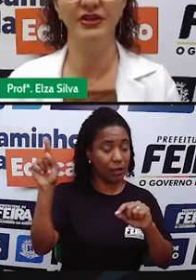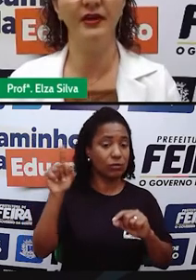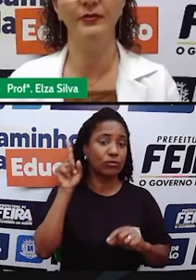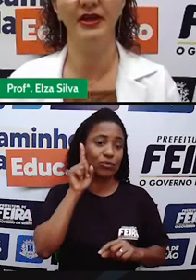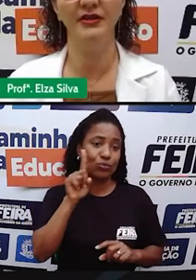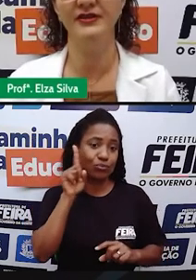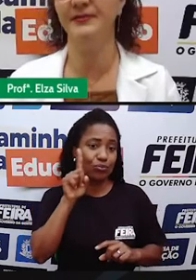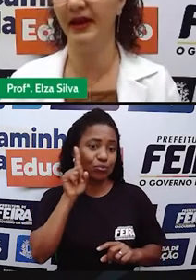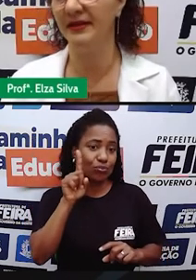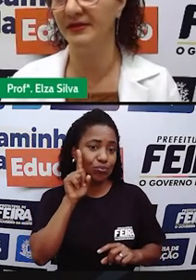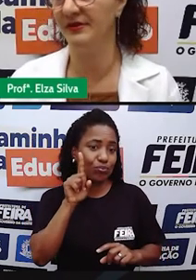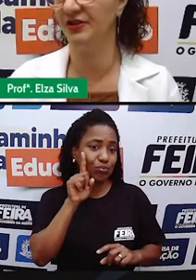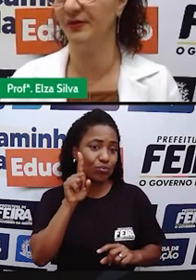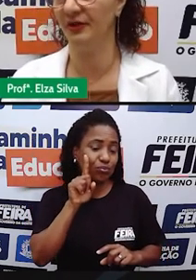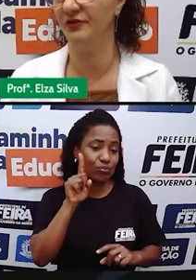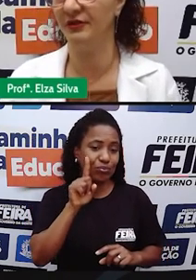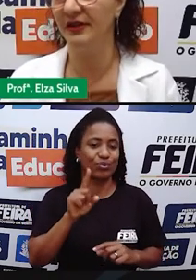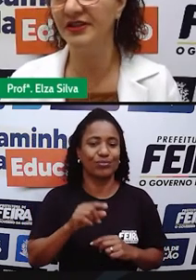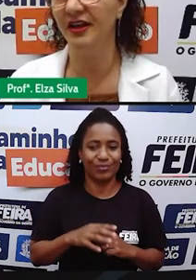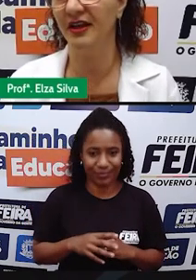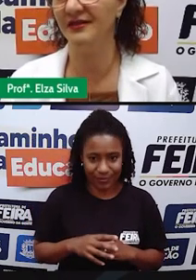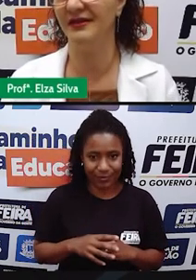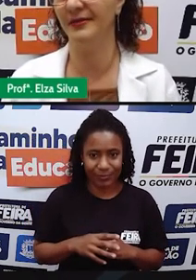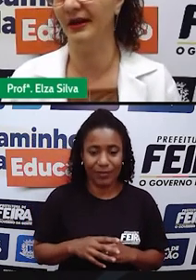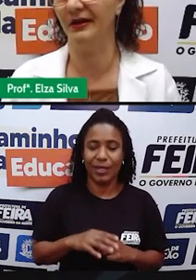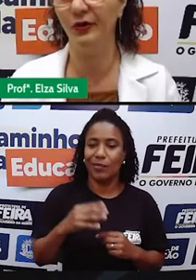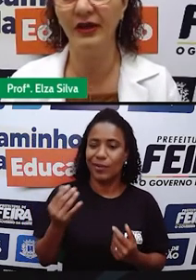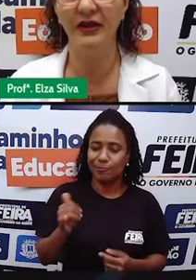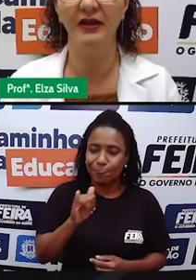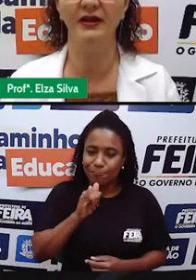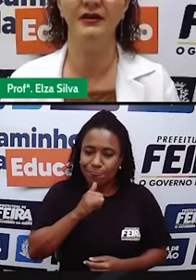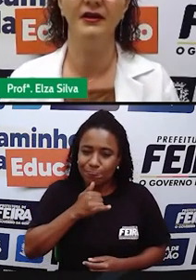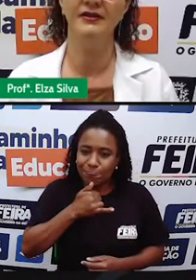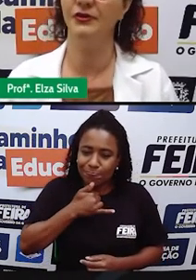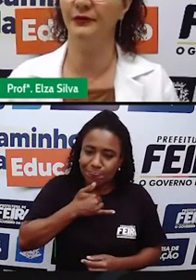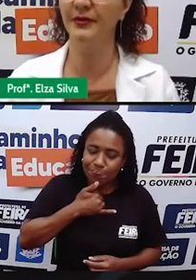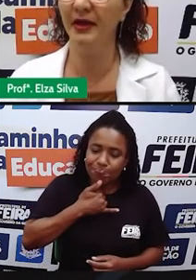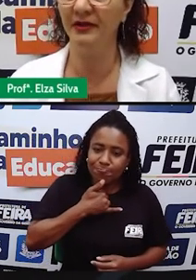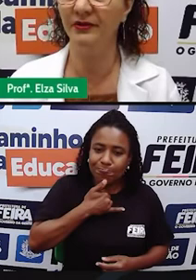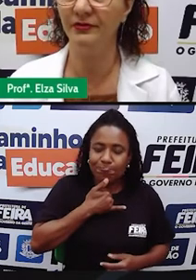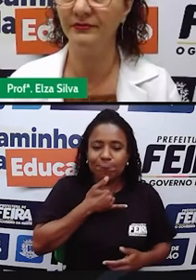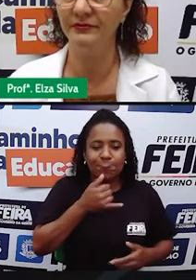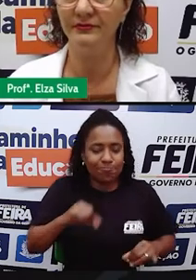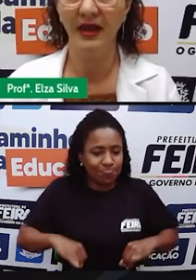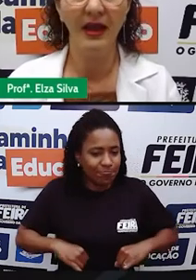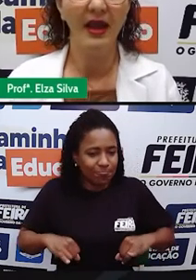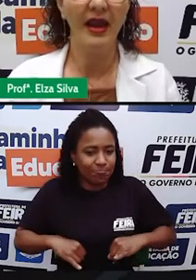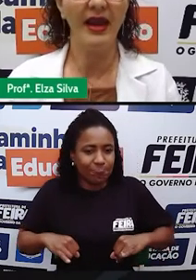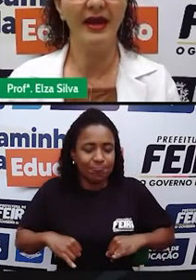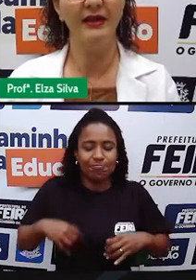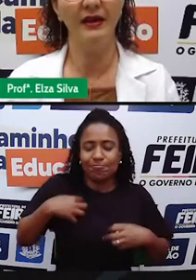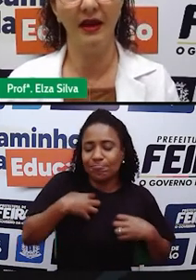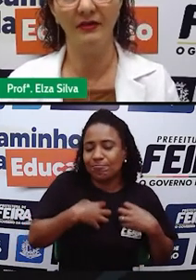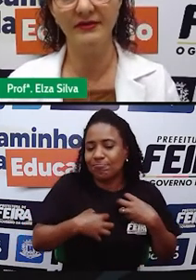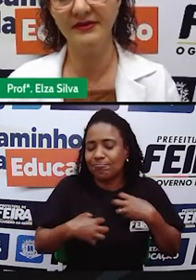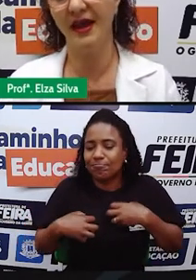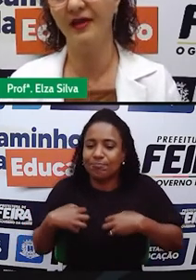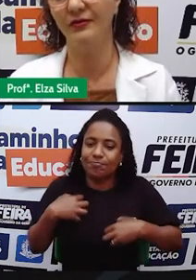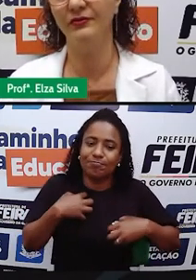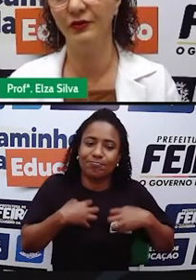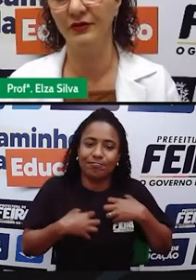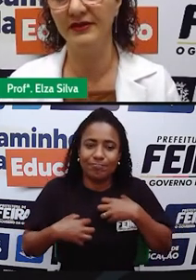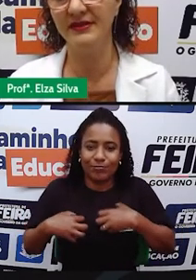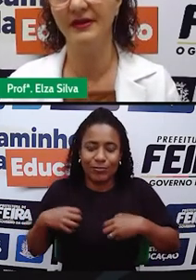geralmente expressam sentimentos de tristeza, melancolia, sofrimento. E Eric Gales